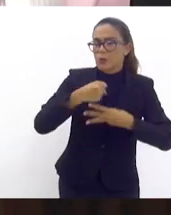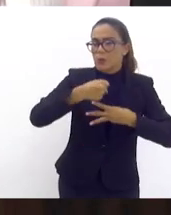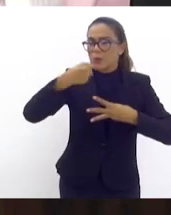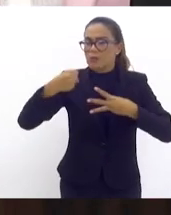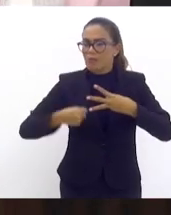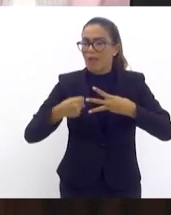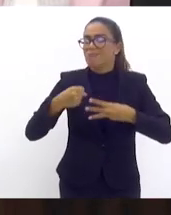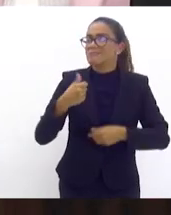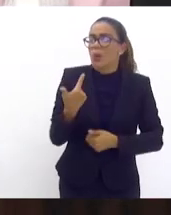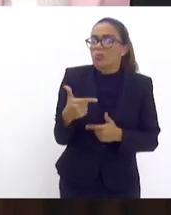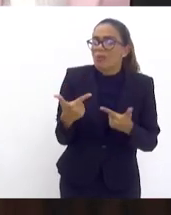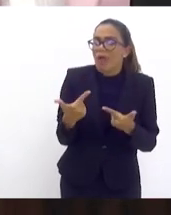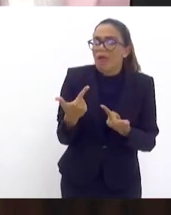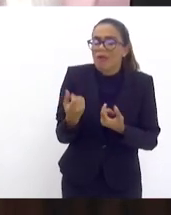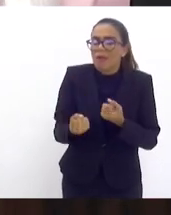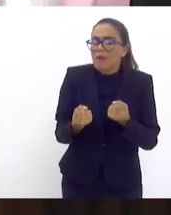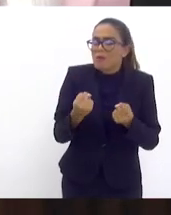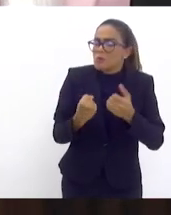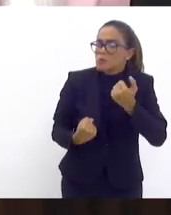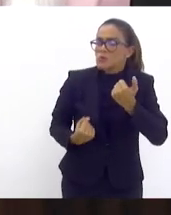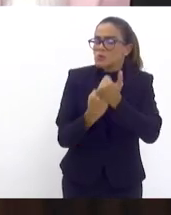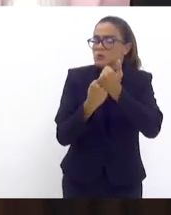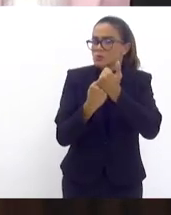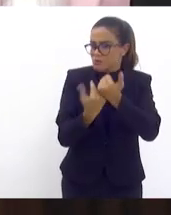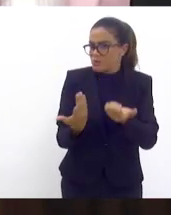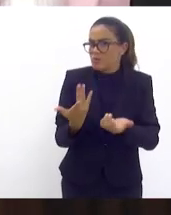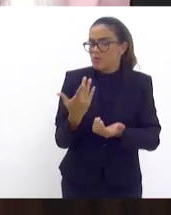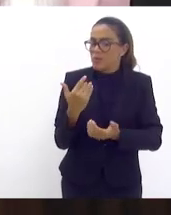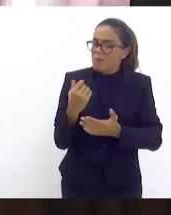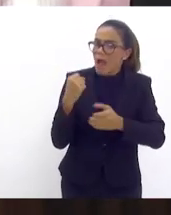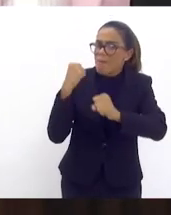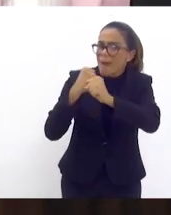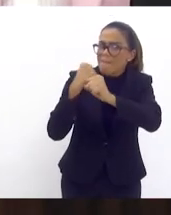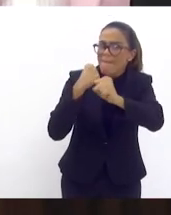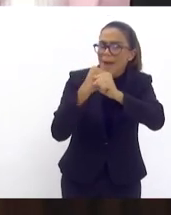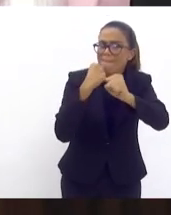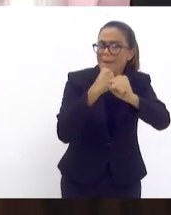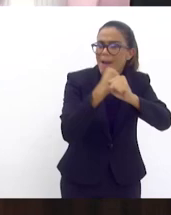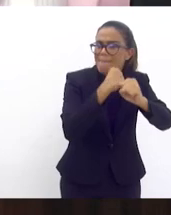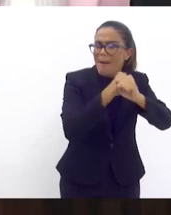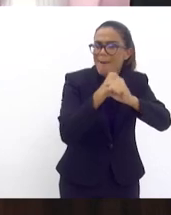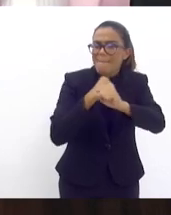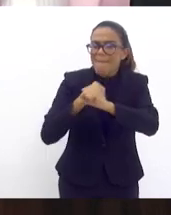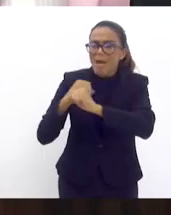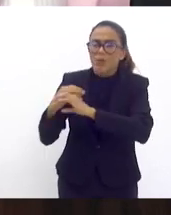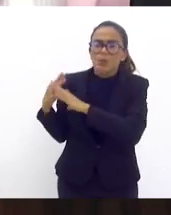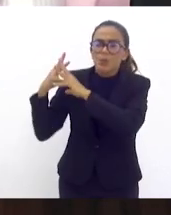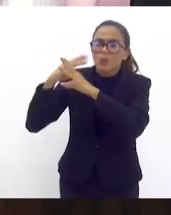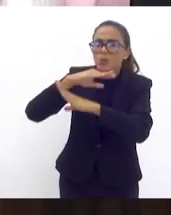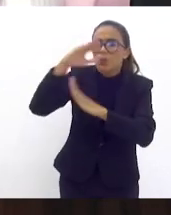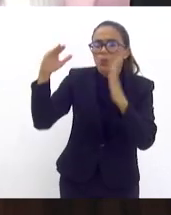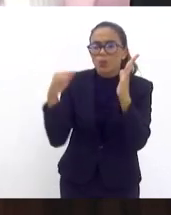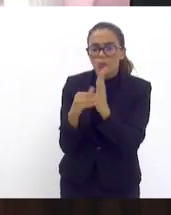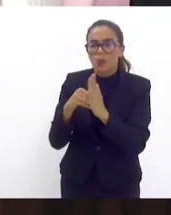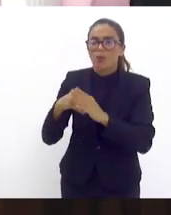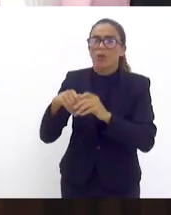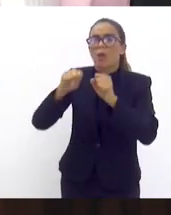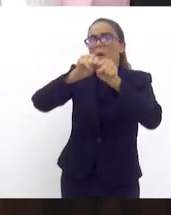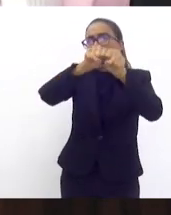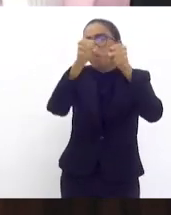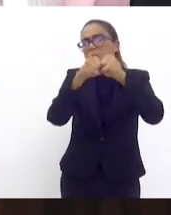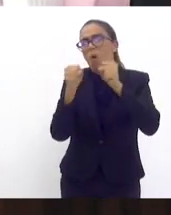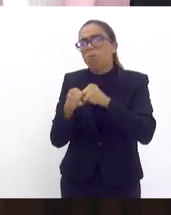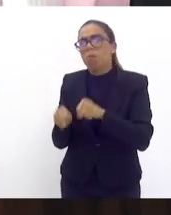municipal o suporte para construir o que foi destruído e não temos também qualquer suporte qualquer planejamento